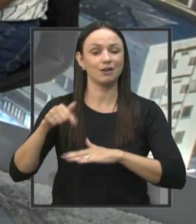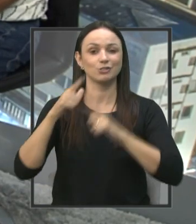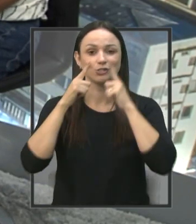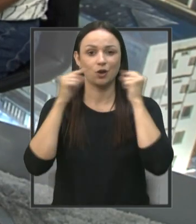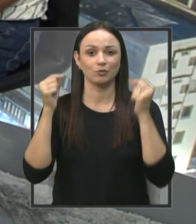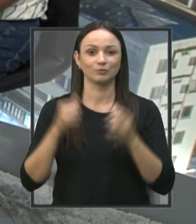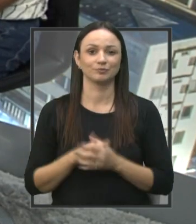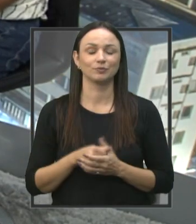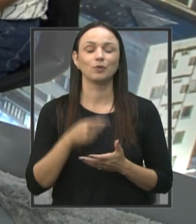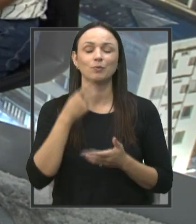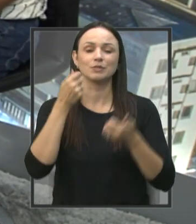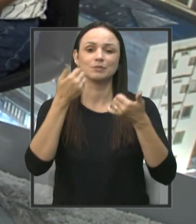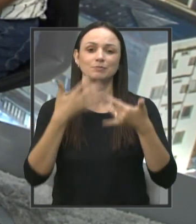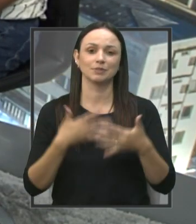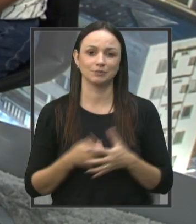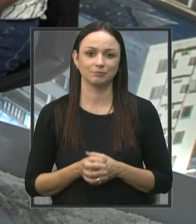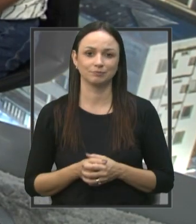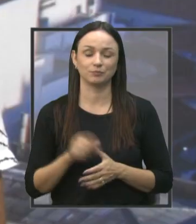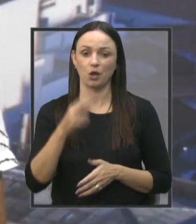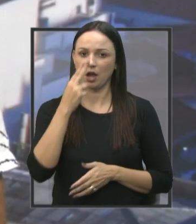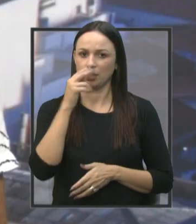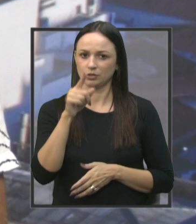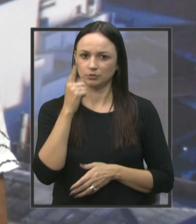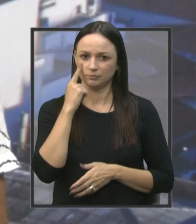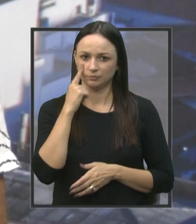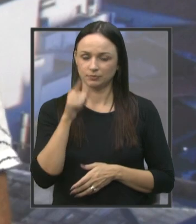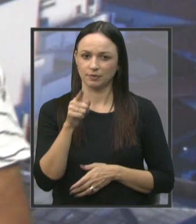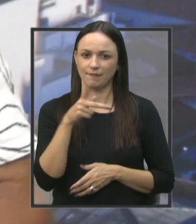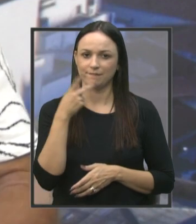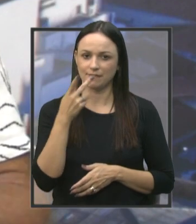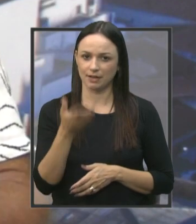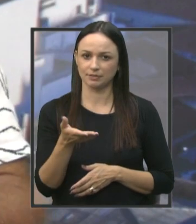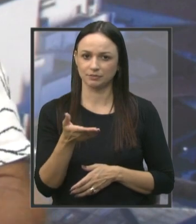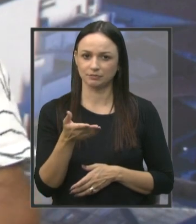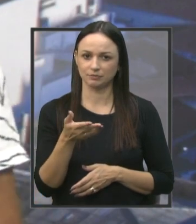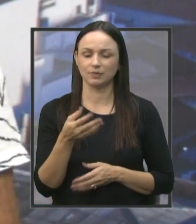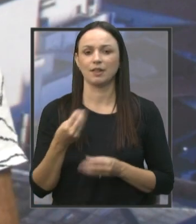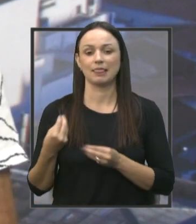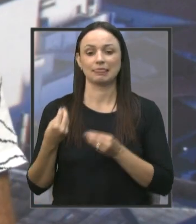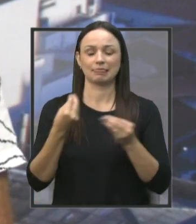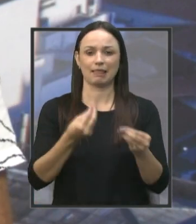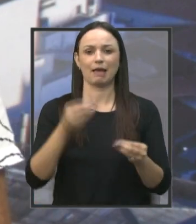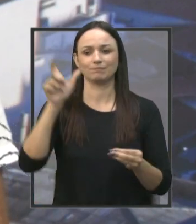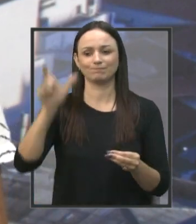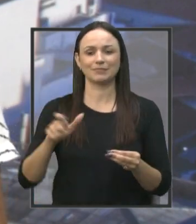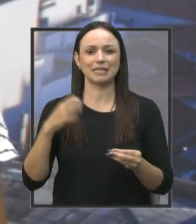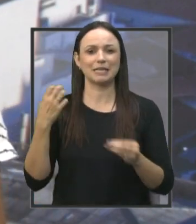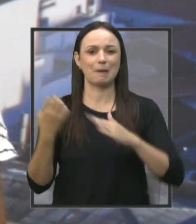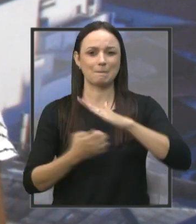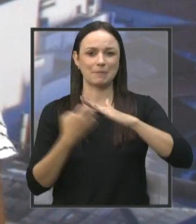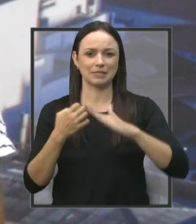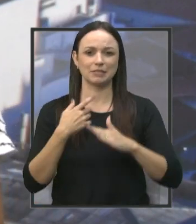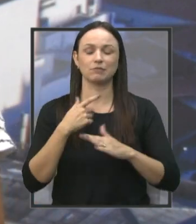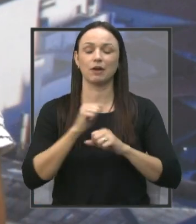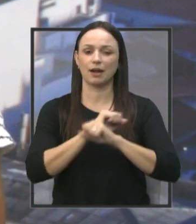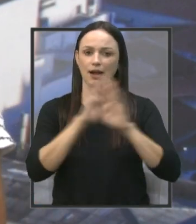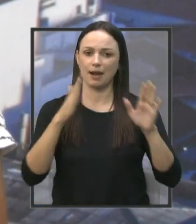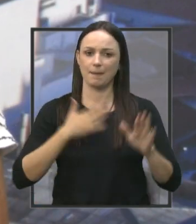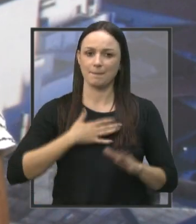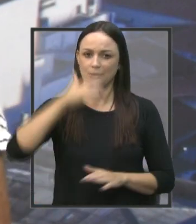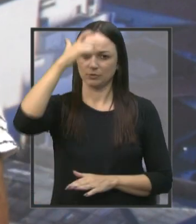falasse um pouquinho mais sobre esse trabalho. Olha, Ângelo, veja bem, quando se fala assim, né, em doações de empresário, eu quero deixar bem clara a minha posição